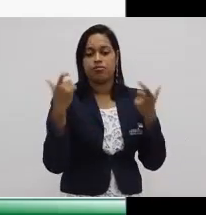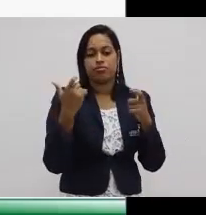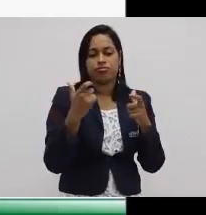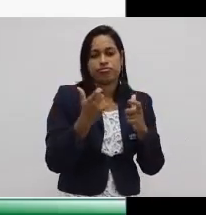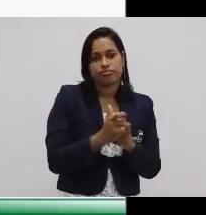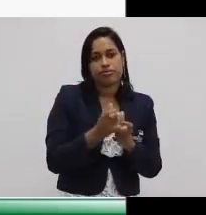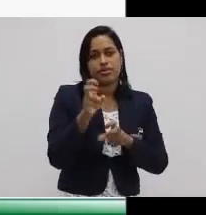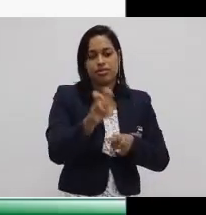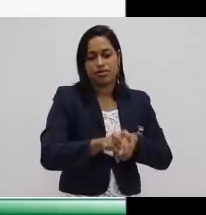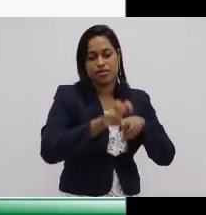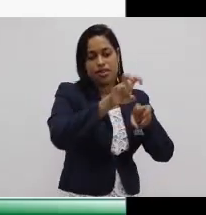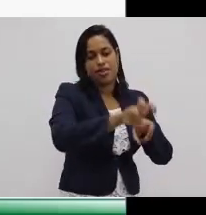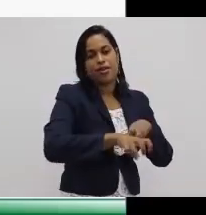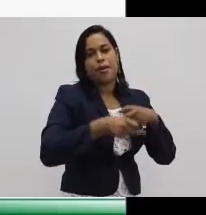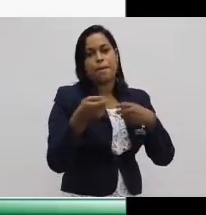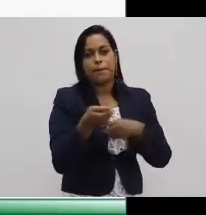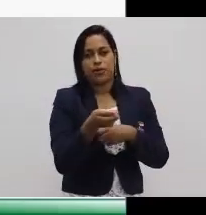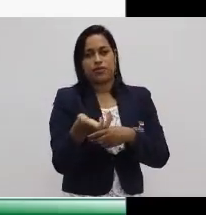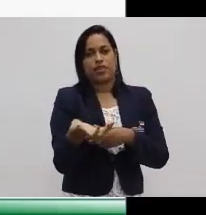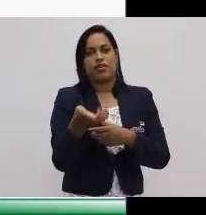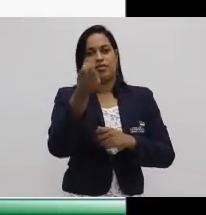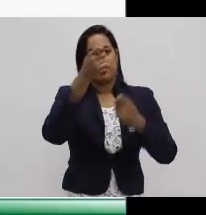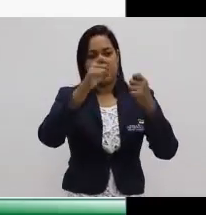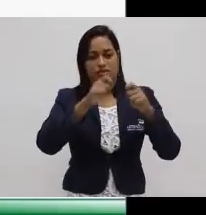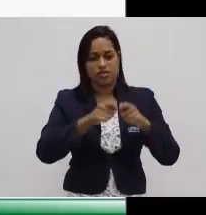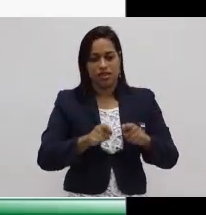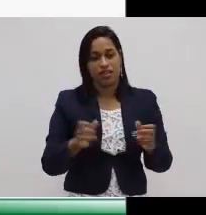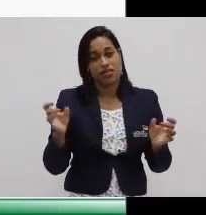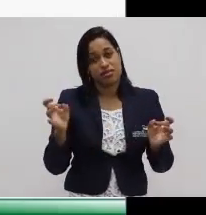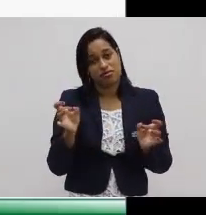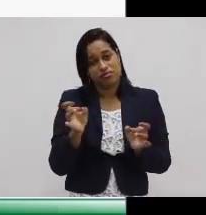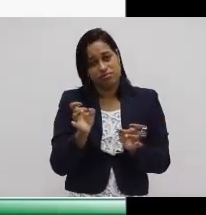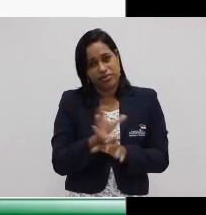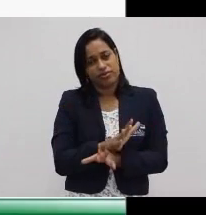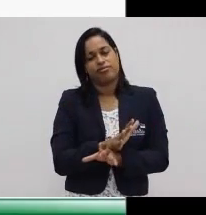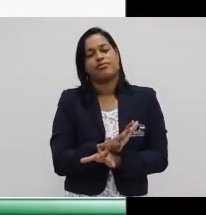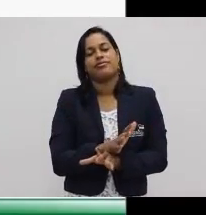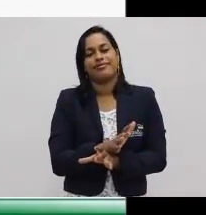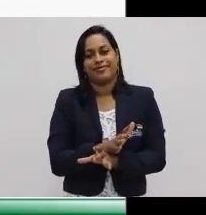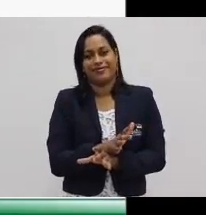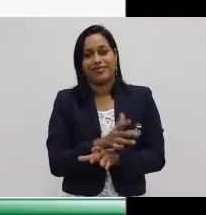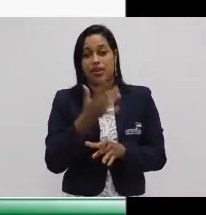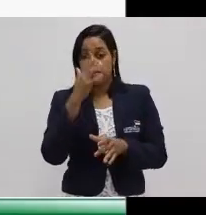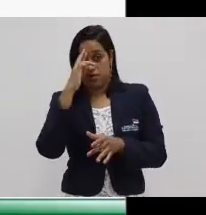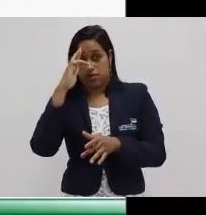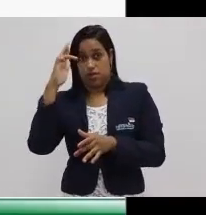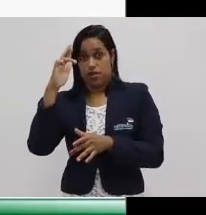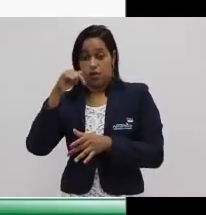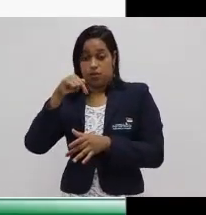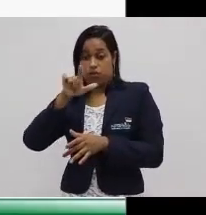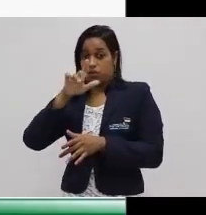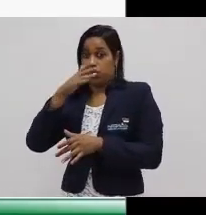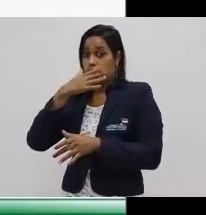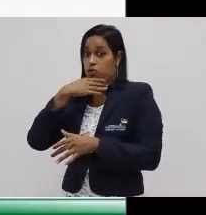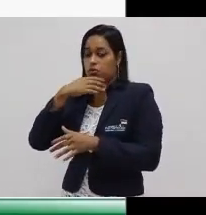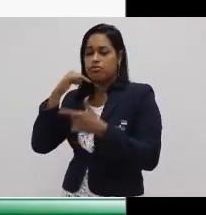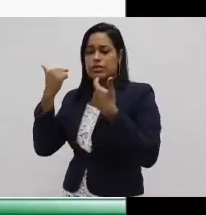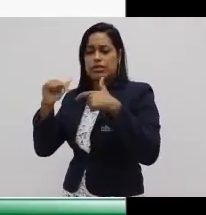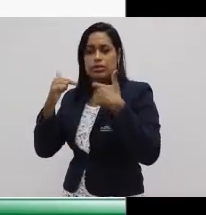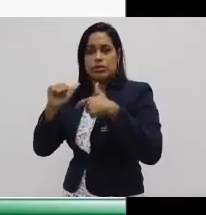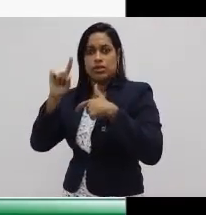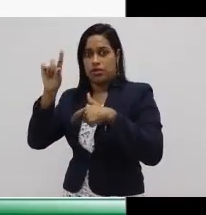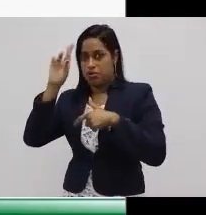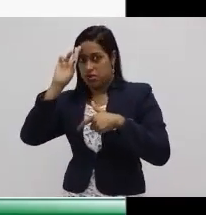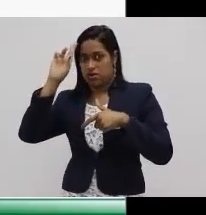e produtividade dos artesões em declínio. Ou seja, os senhores trabalhavam, aliás, os servos trabalhavam para os